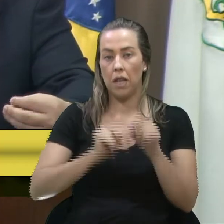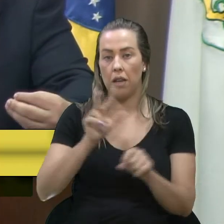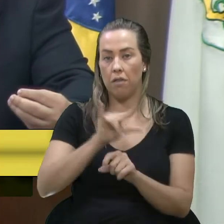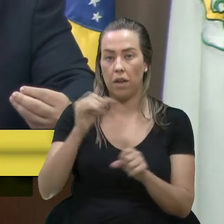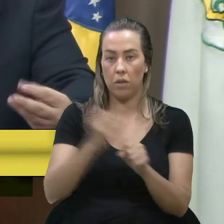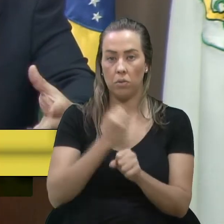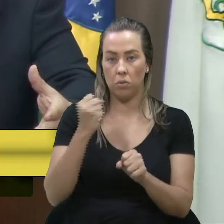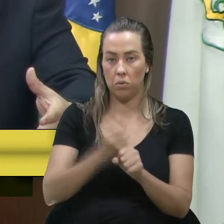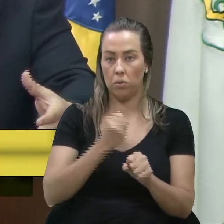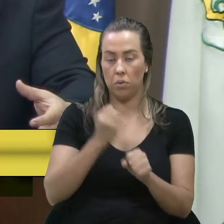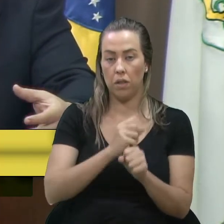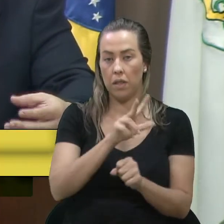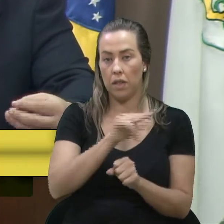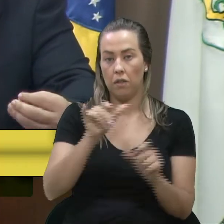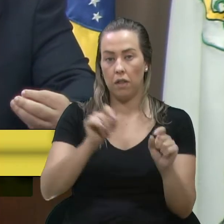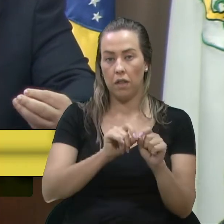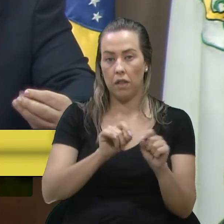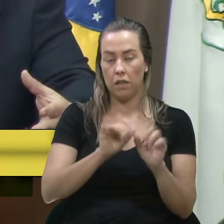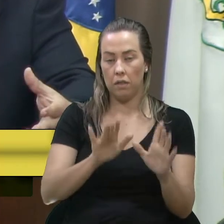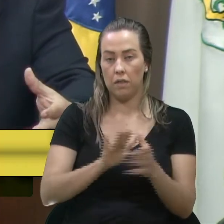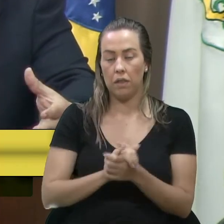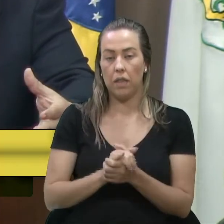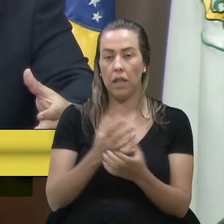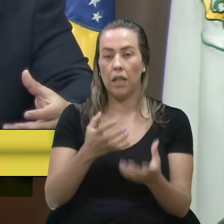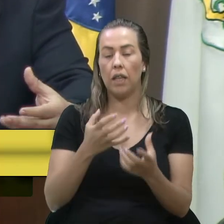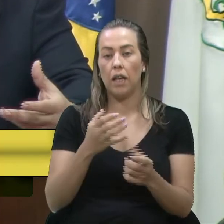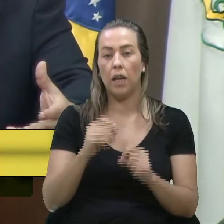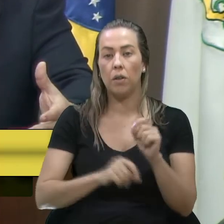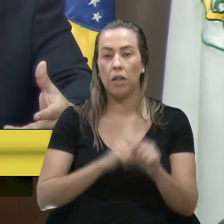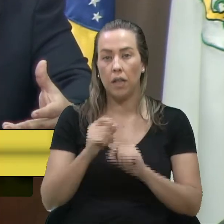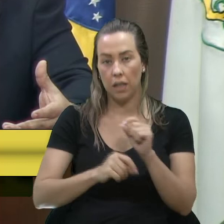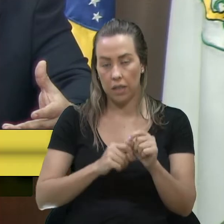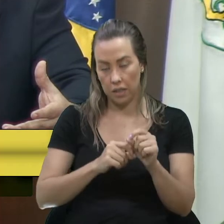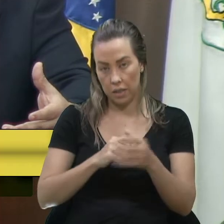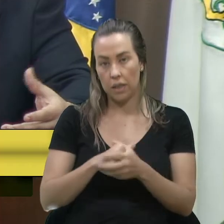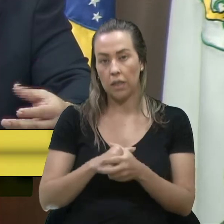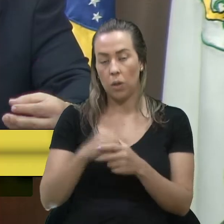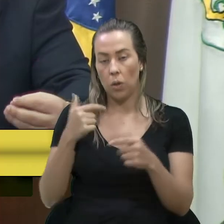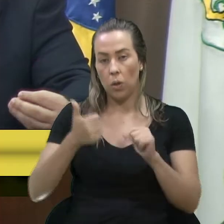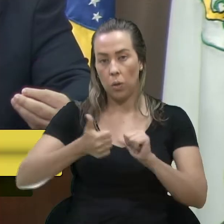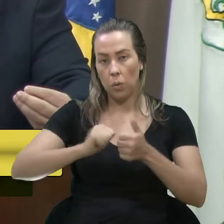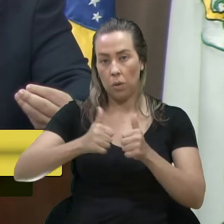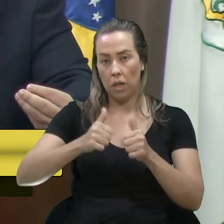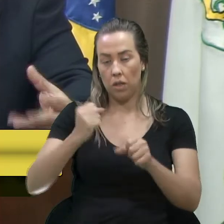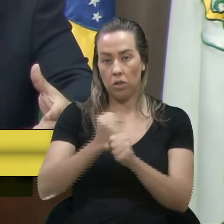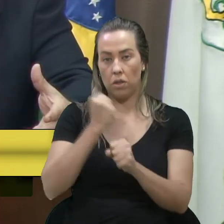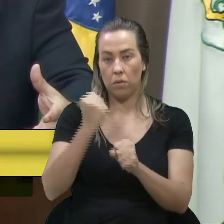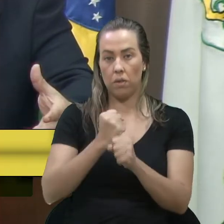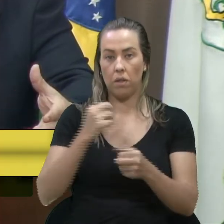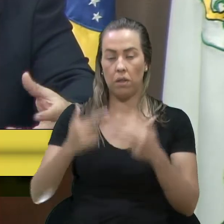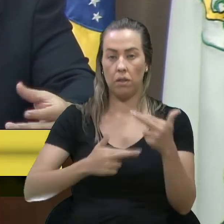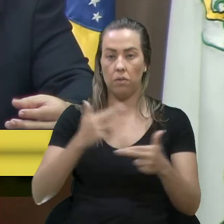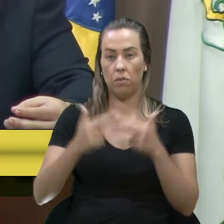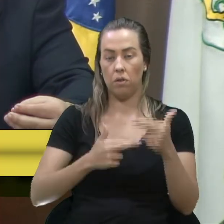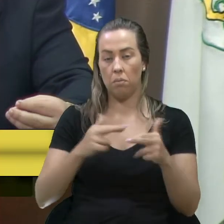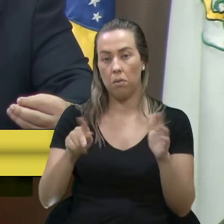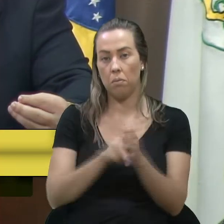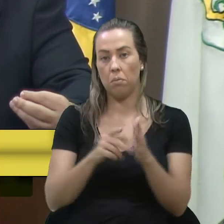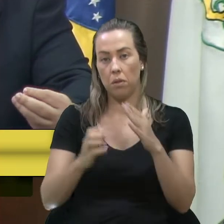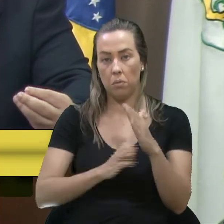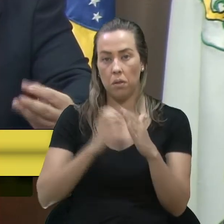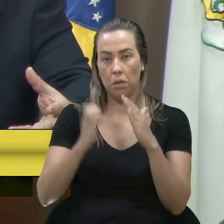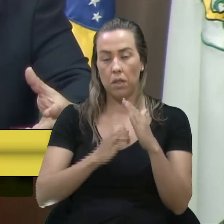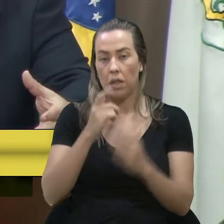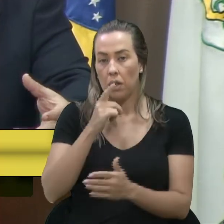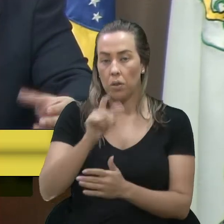construir, indiferente de quem vai fazer, a gente quer que tenha qualidade na construção, que a reforma fique a cargo de uma empresa que